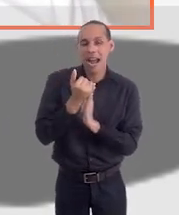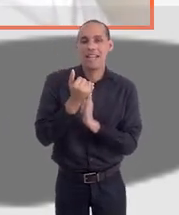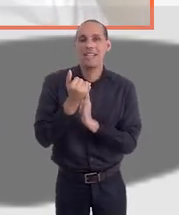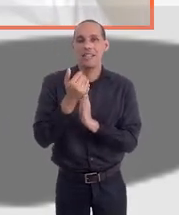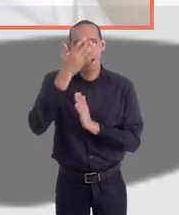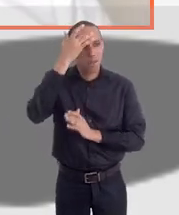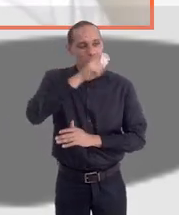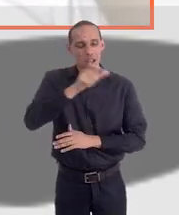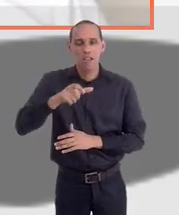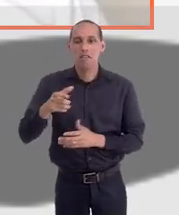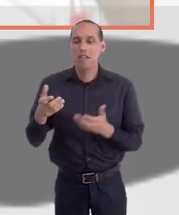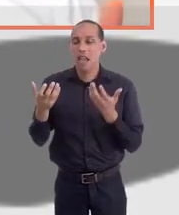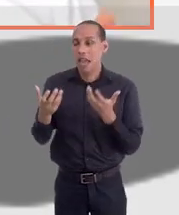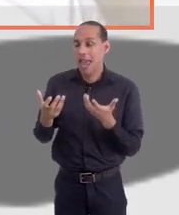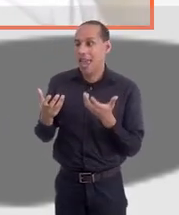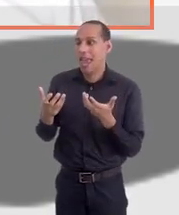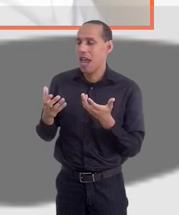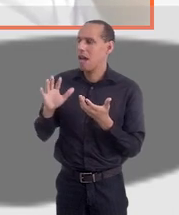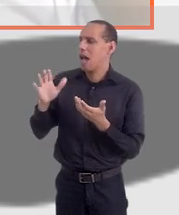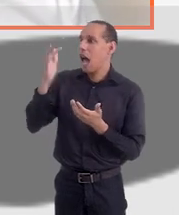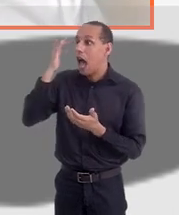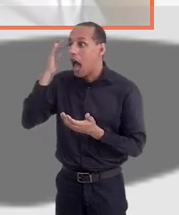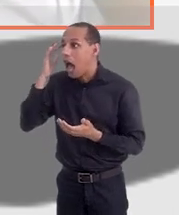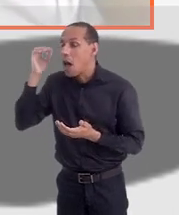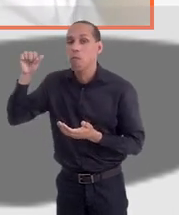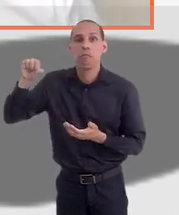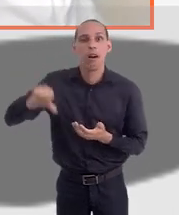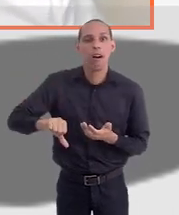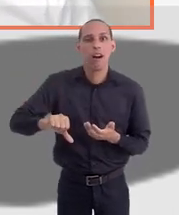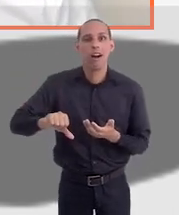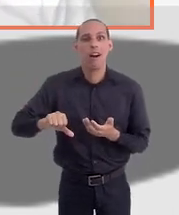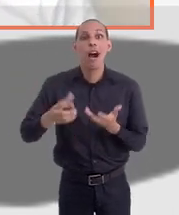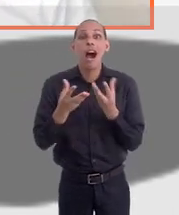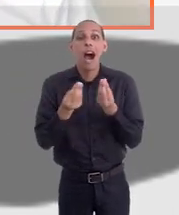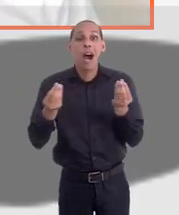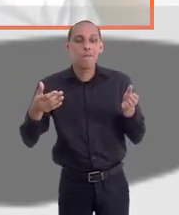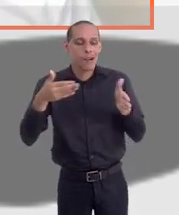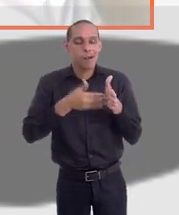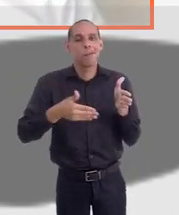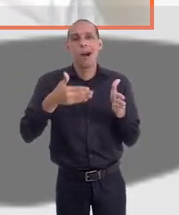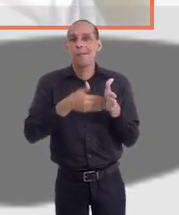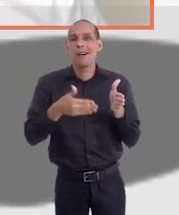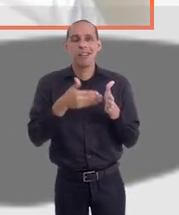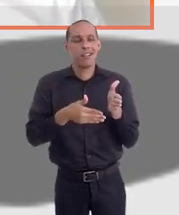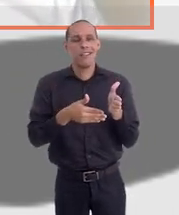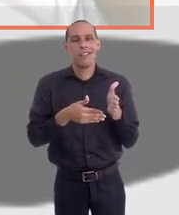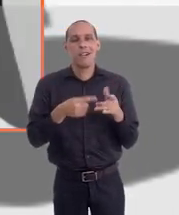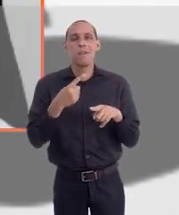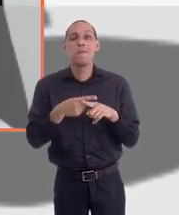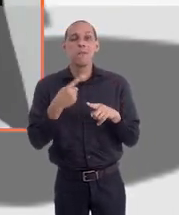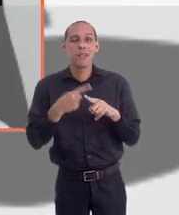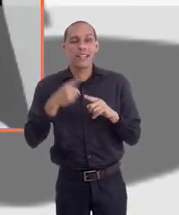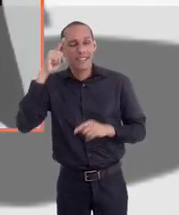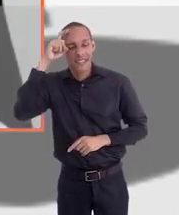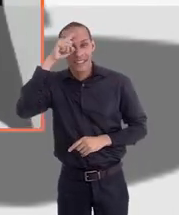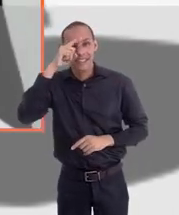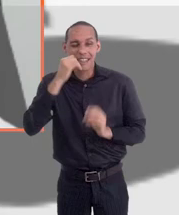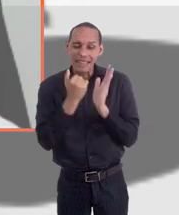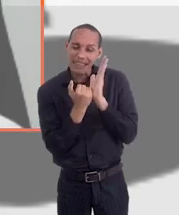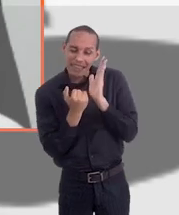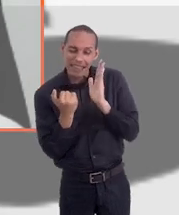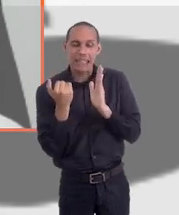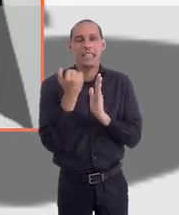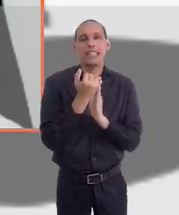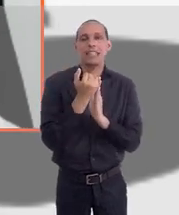do que se esperava. Então, isso fez com que muitas pessoas ficassem reprovadas, porque teve grau de dificuldade